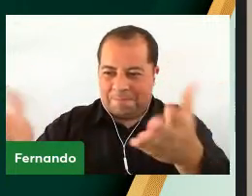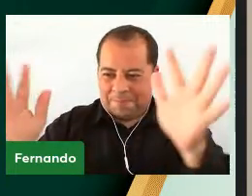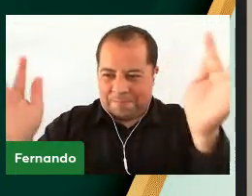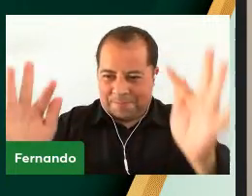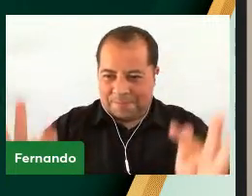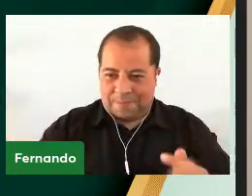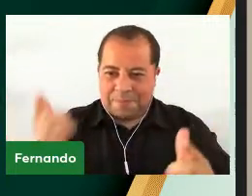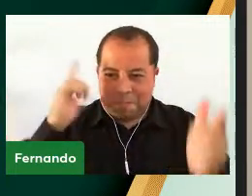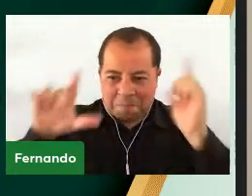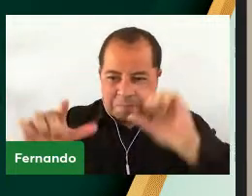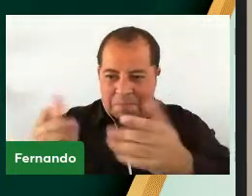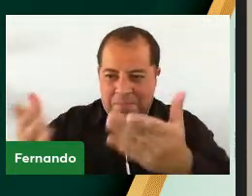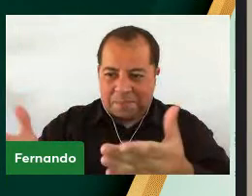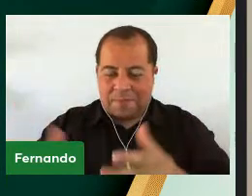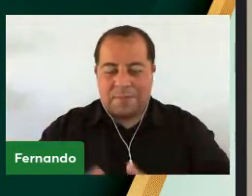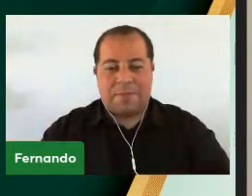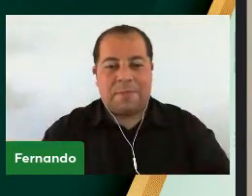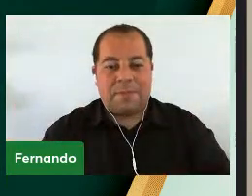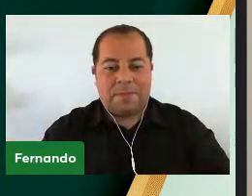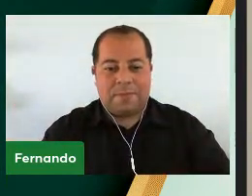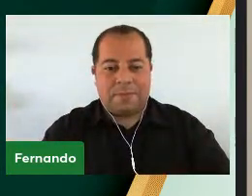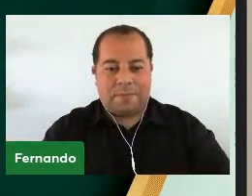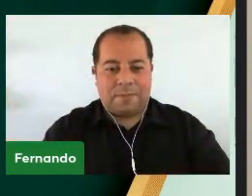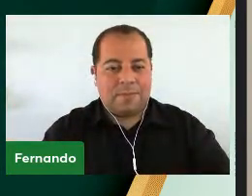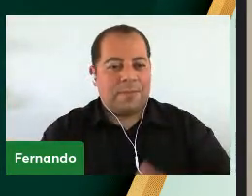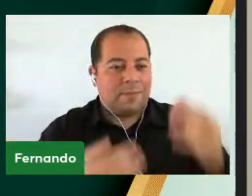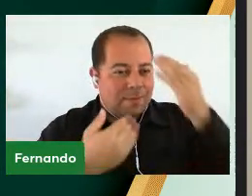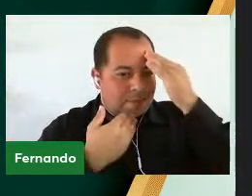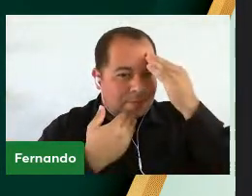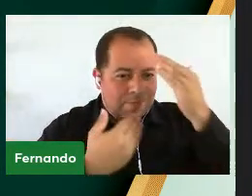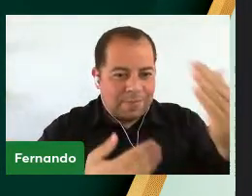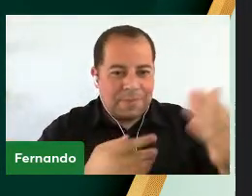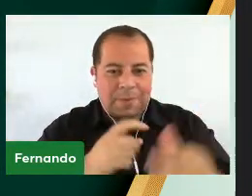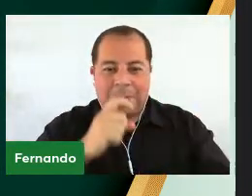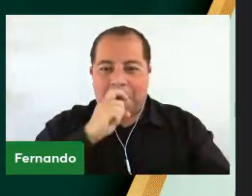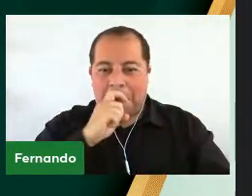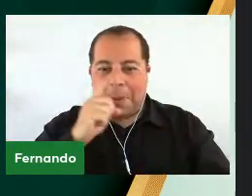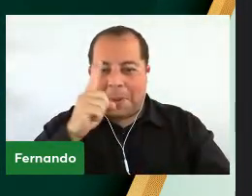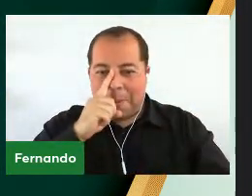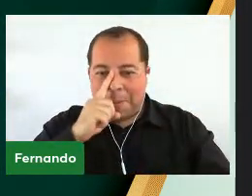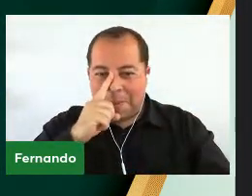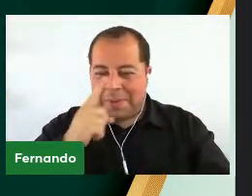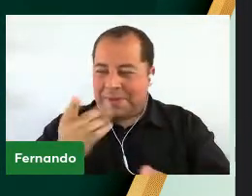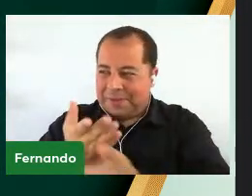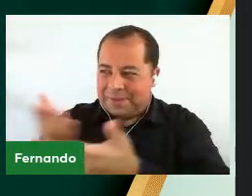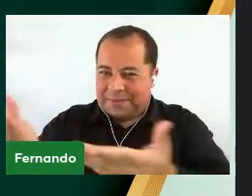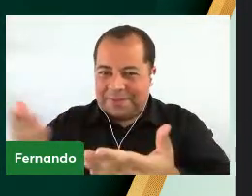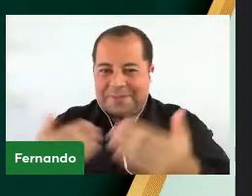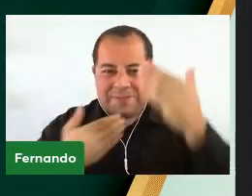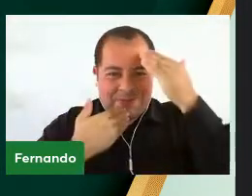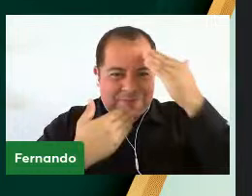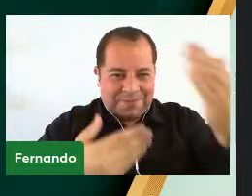a todos os professores